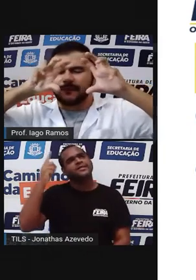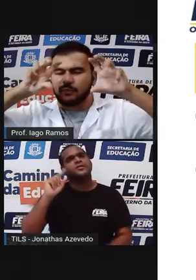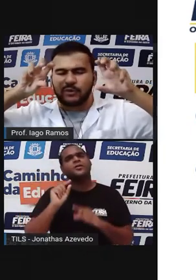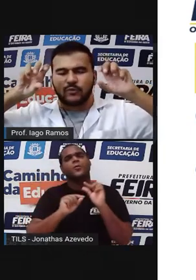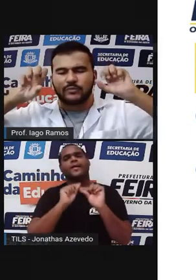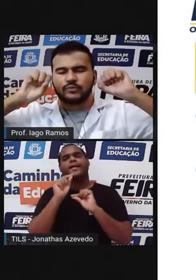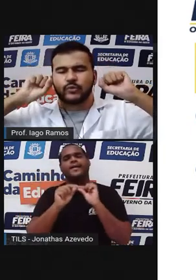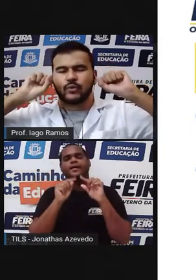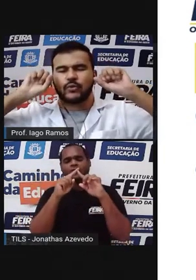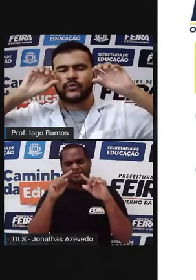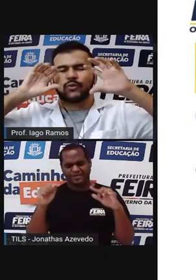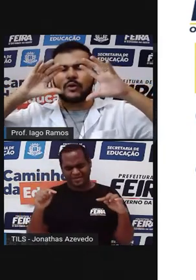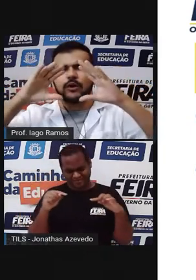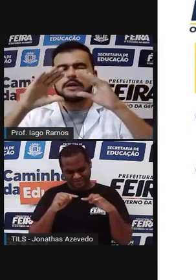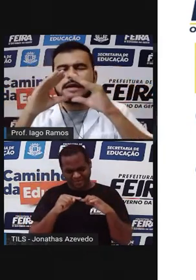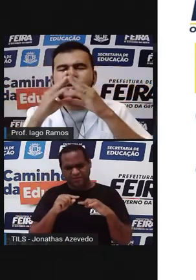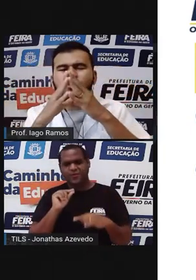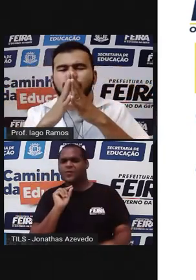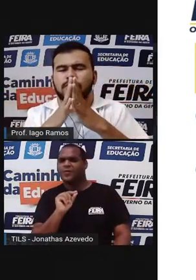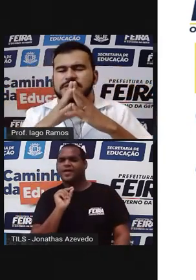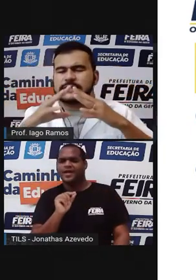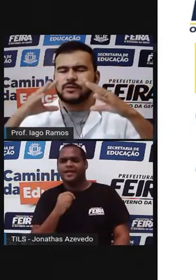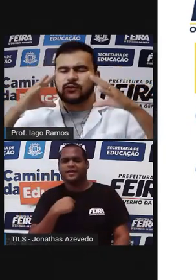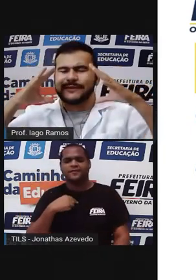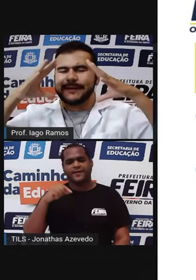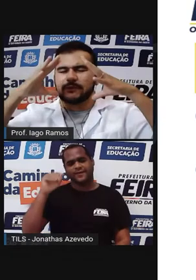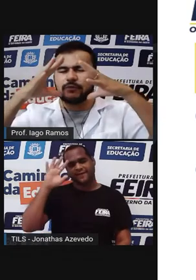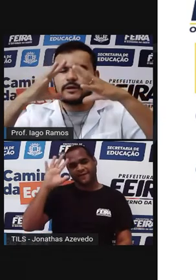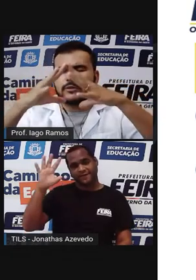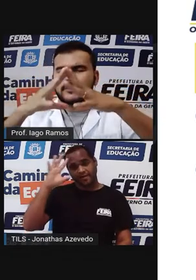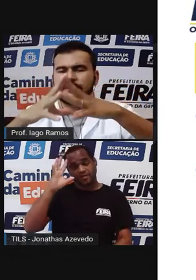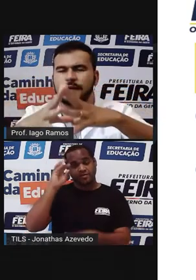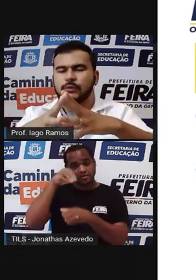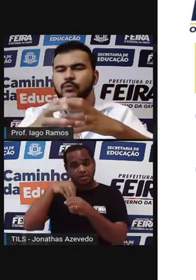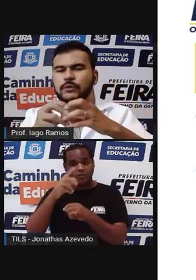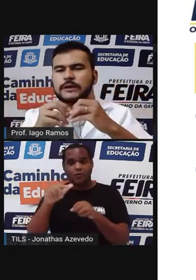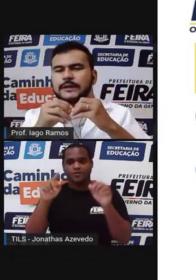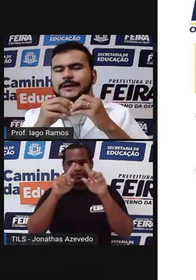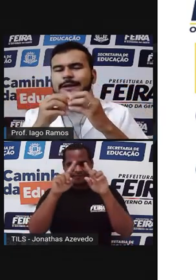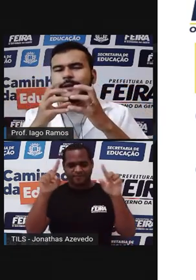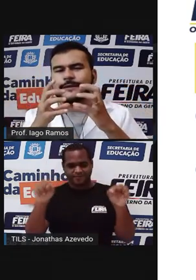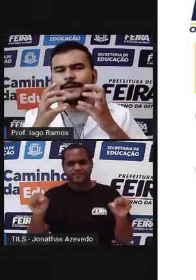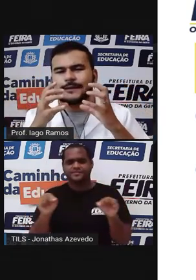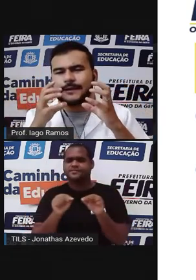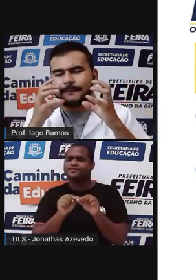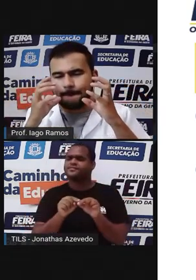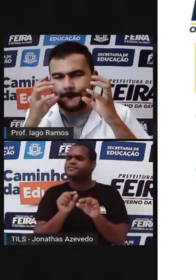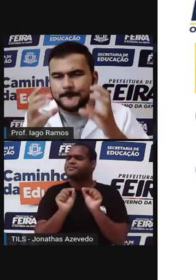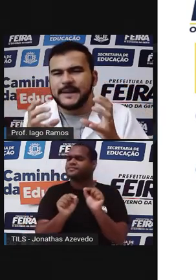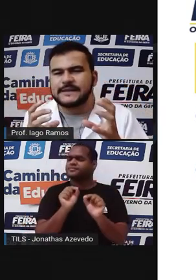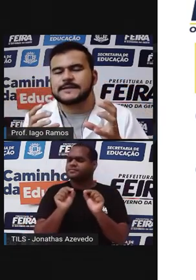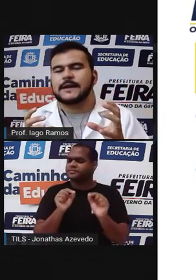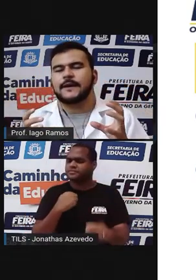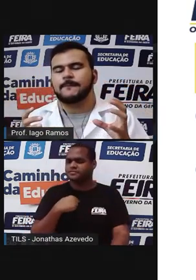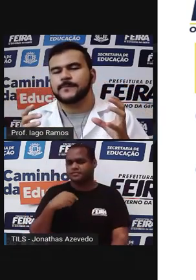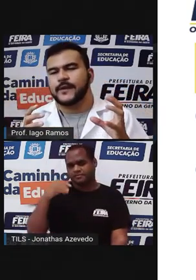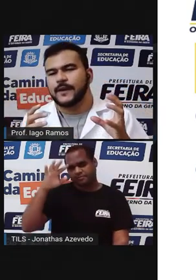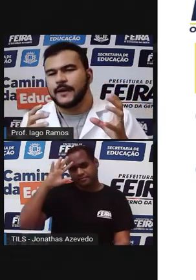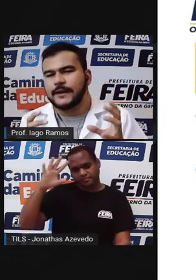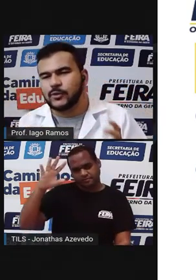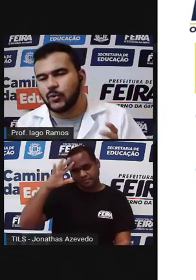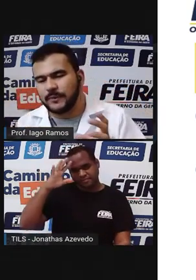Olha essa figura como um todo. Olha o losango dentro da outra figura. E tenta pensar